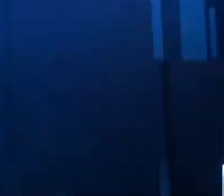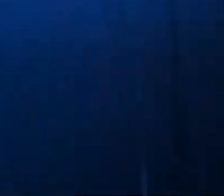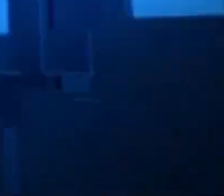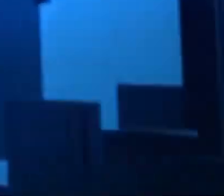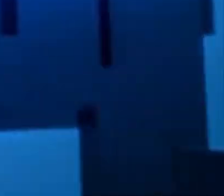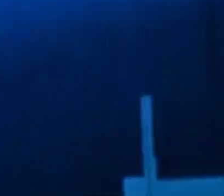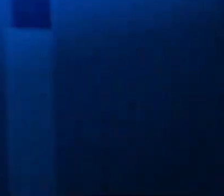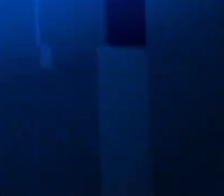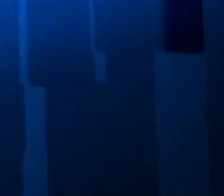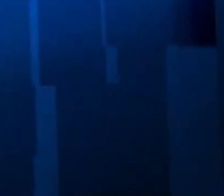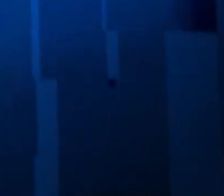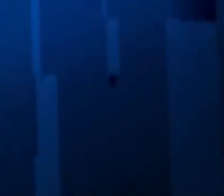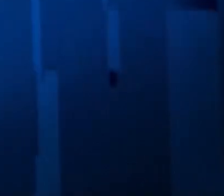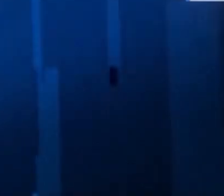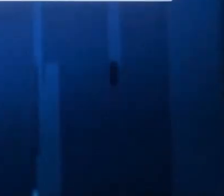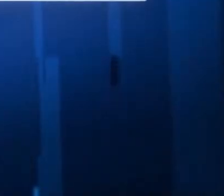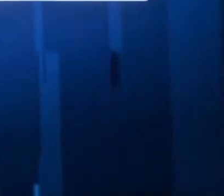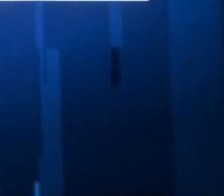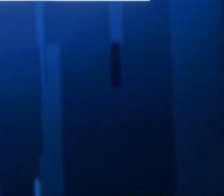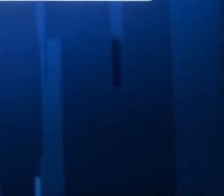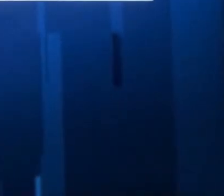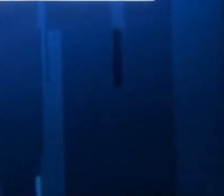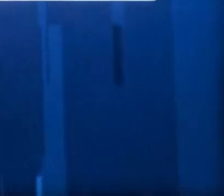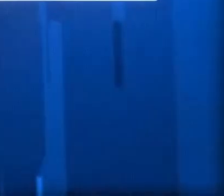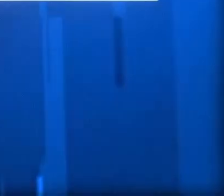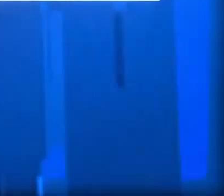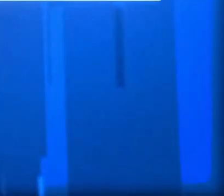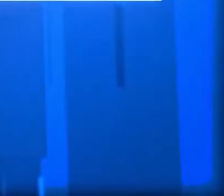Aplausos Aplausos Aplausos Aplausos